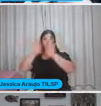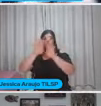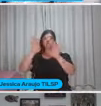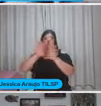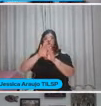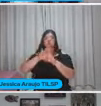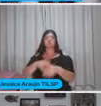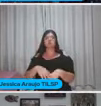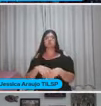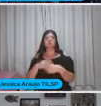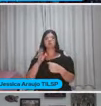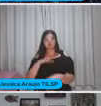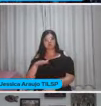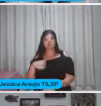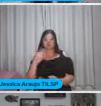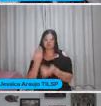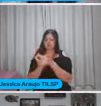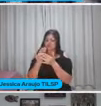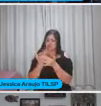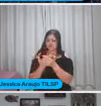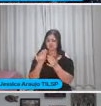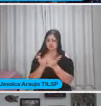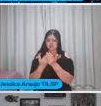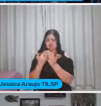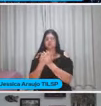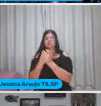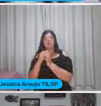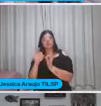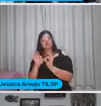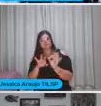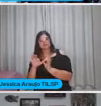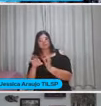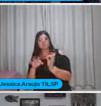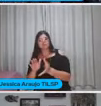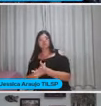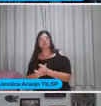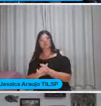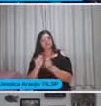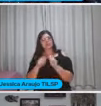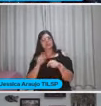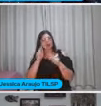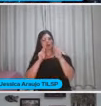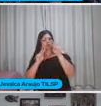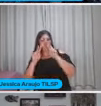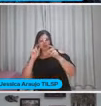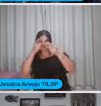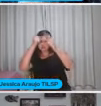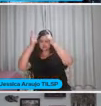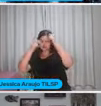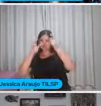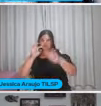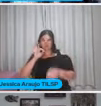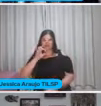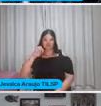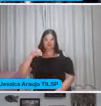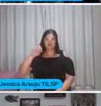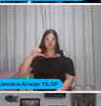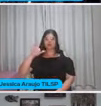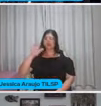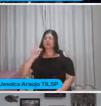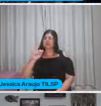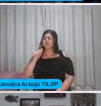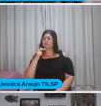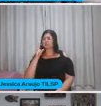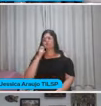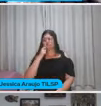confiança De você estudar De você se preparar De você ter Que ter esse olhar criativo Não é, Mônica? Claro, claro E às vezes a gente tem